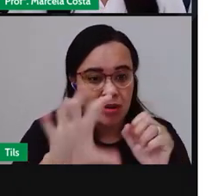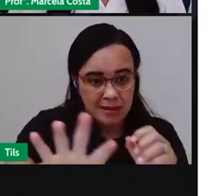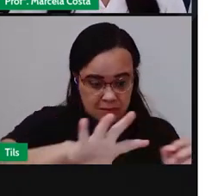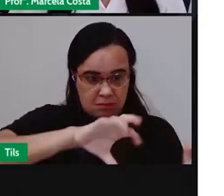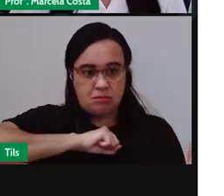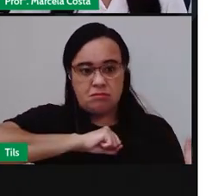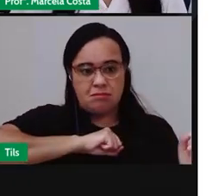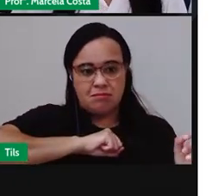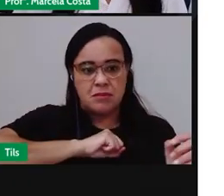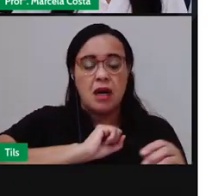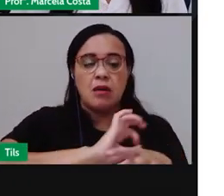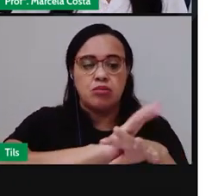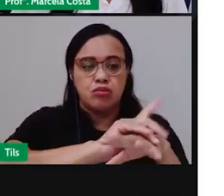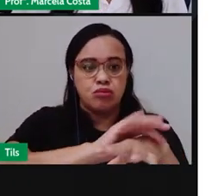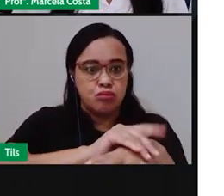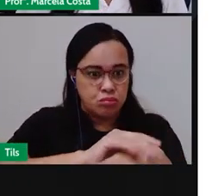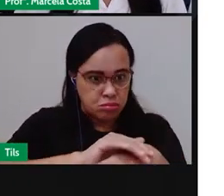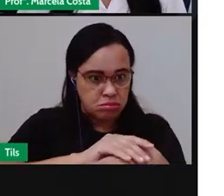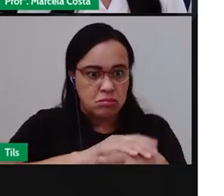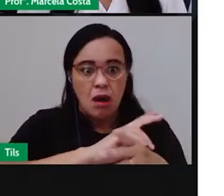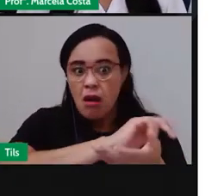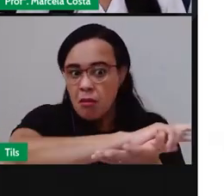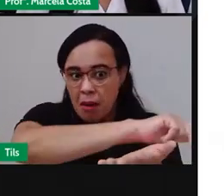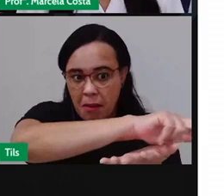doenças, diferentes tipos de doenças.